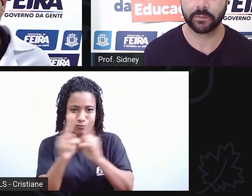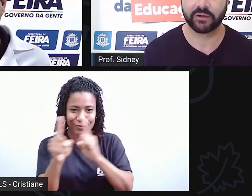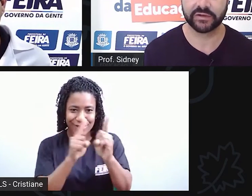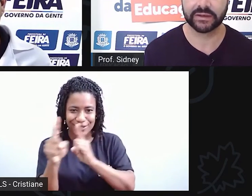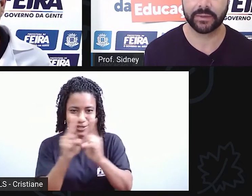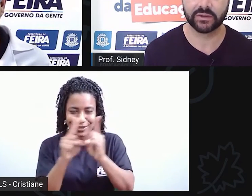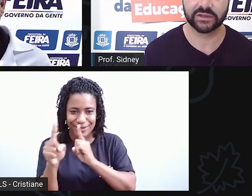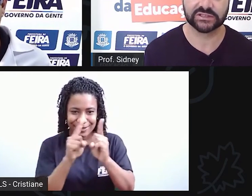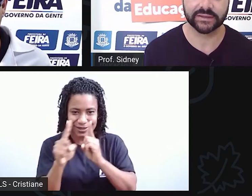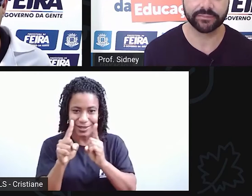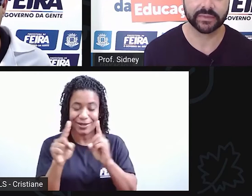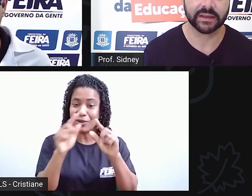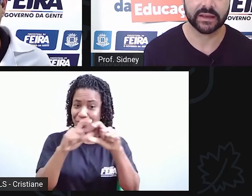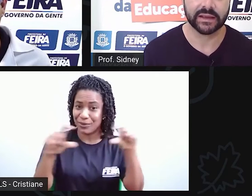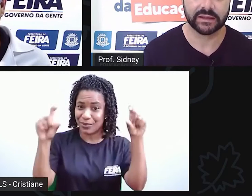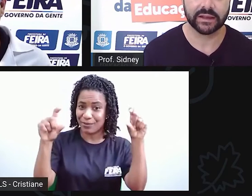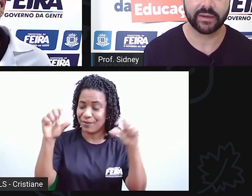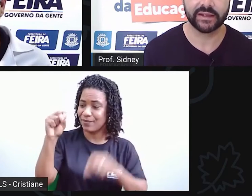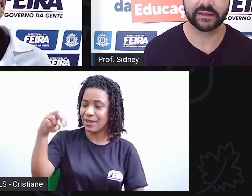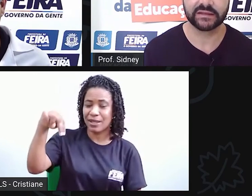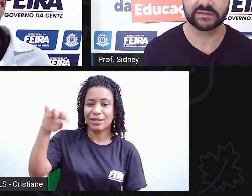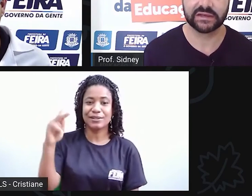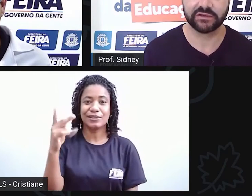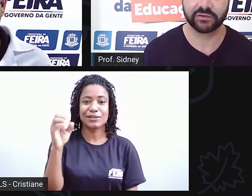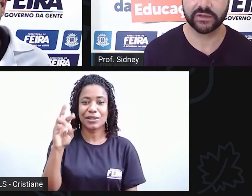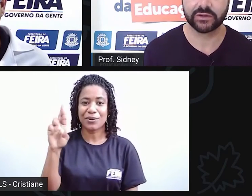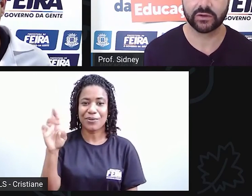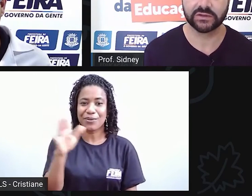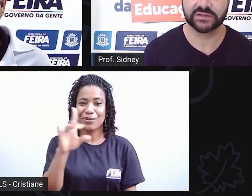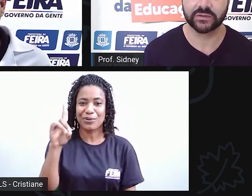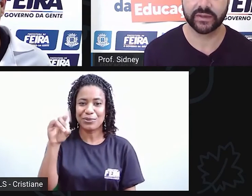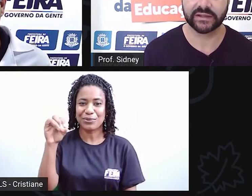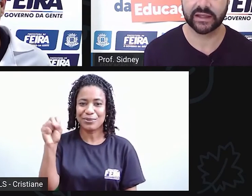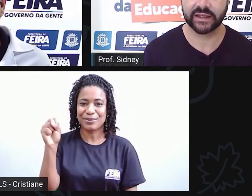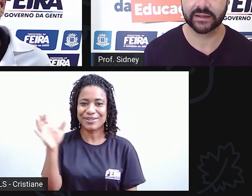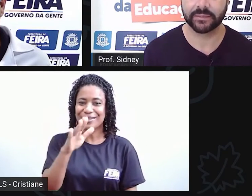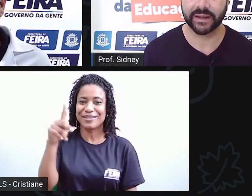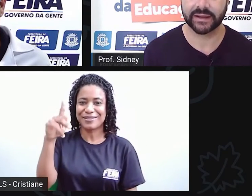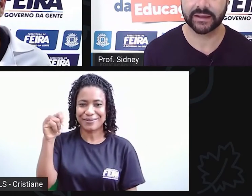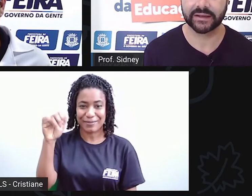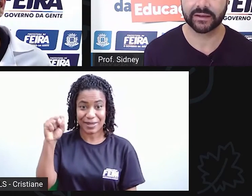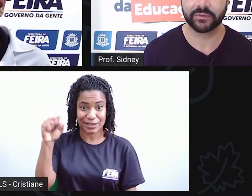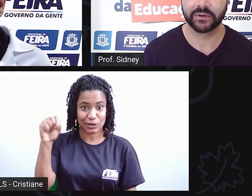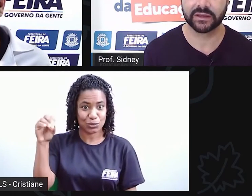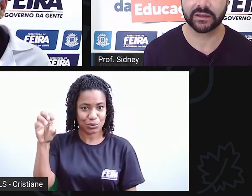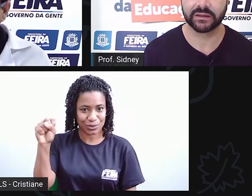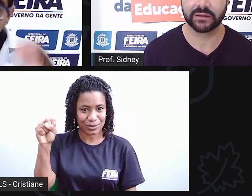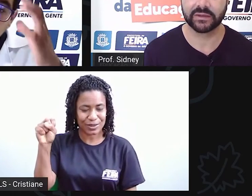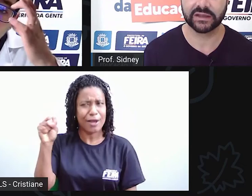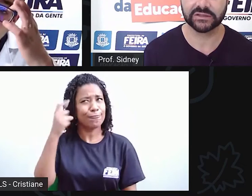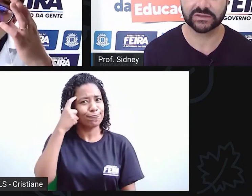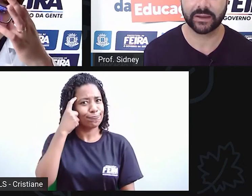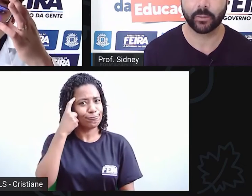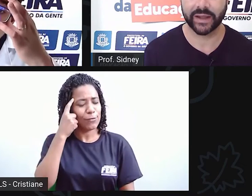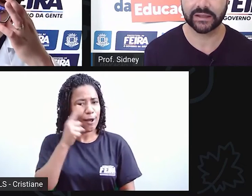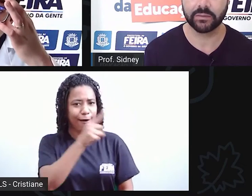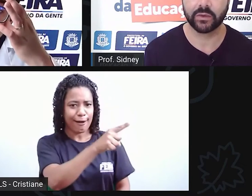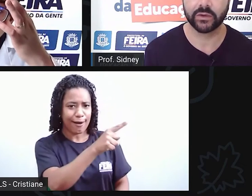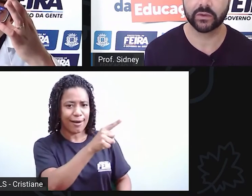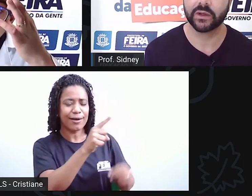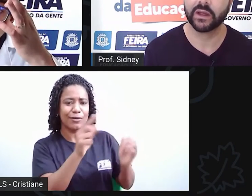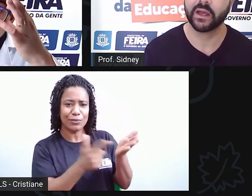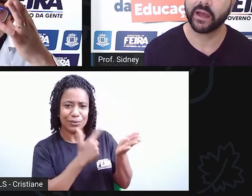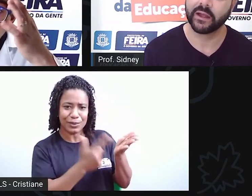Paulista. Então, esse livro me trouxe uma ideia bacana, porque eu queria estudar o